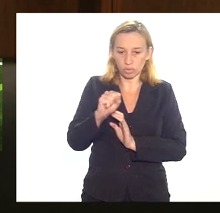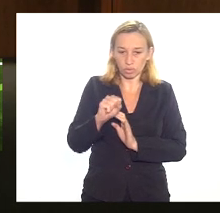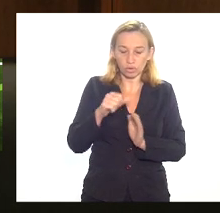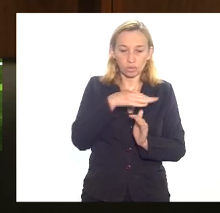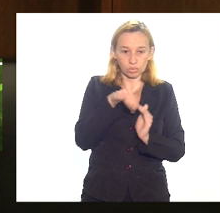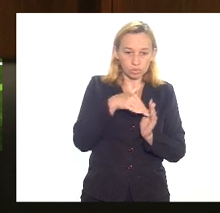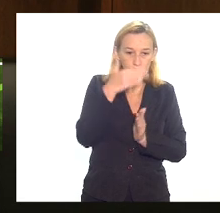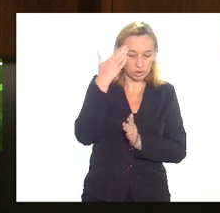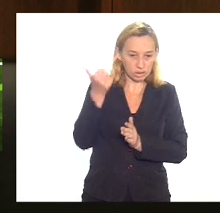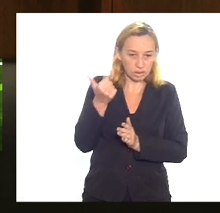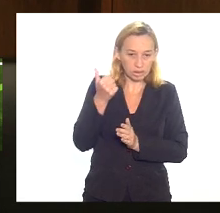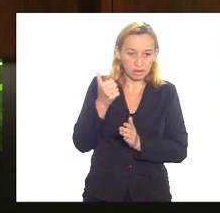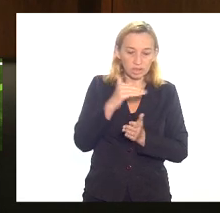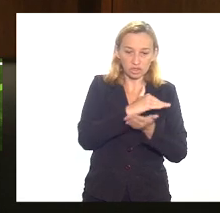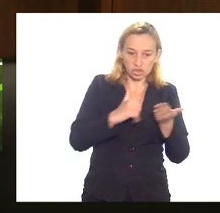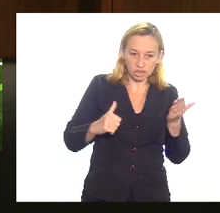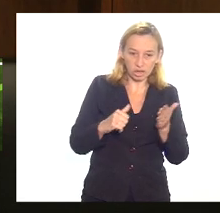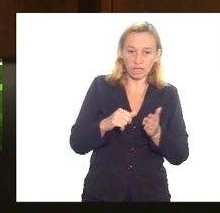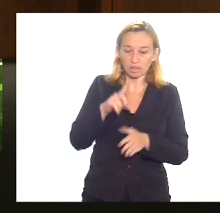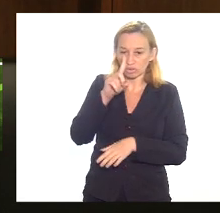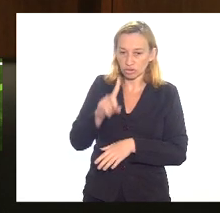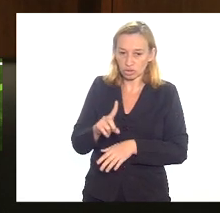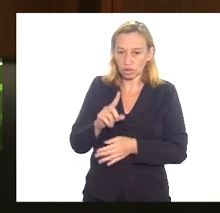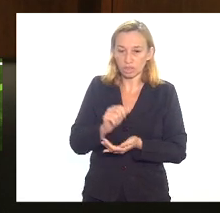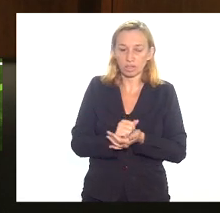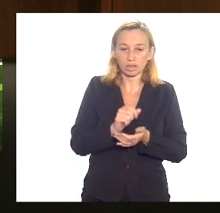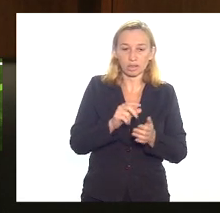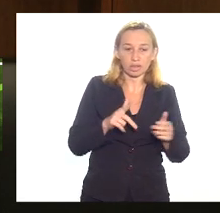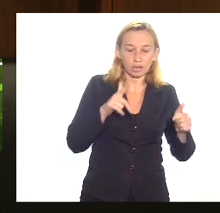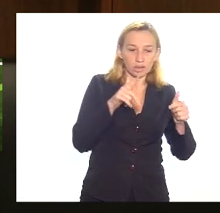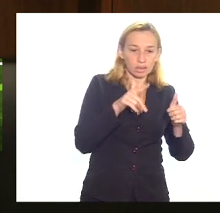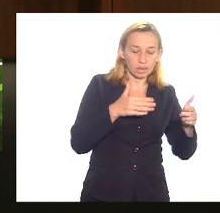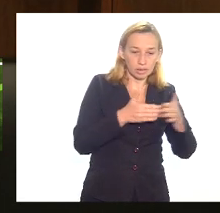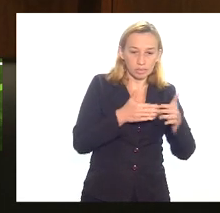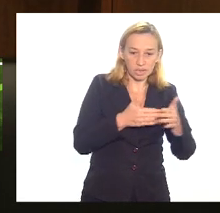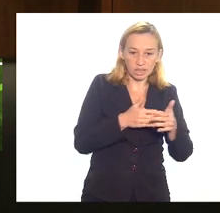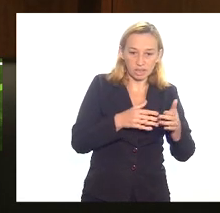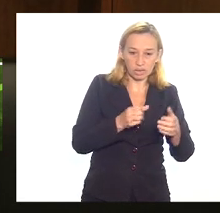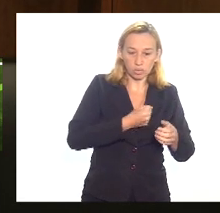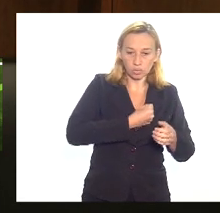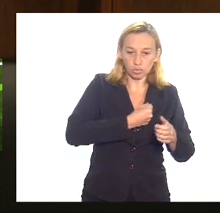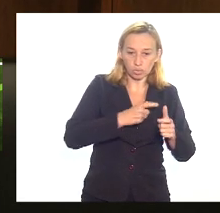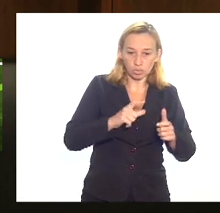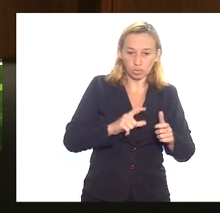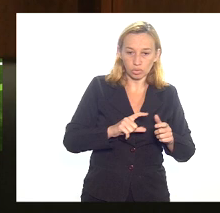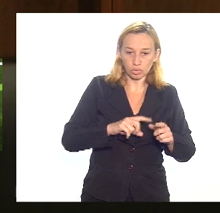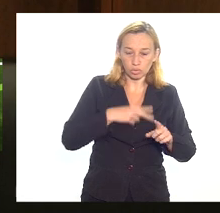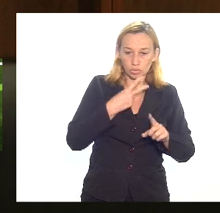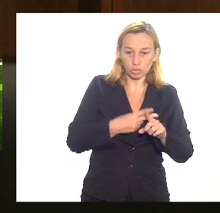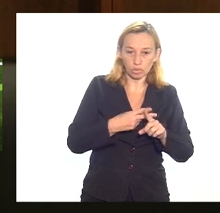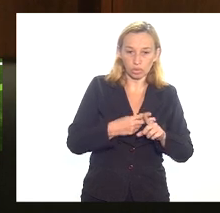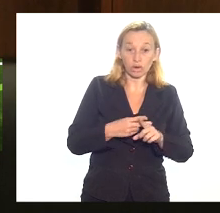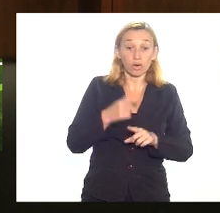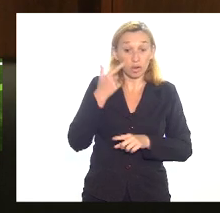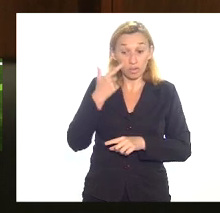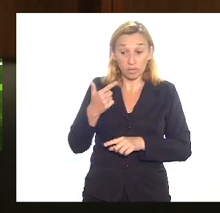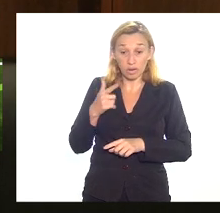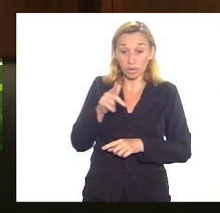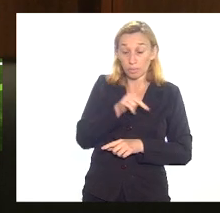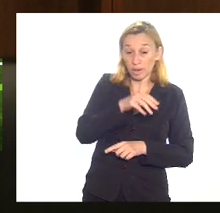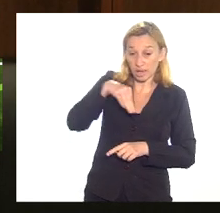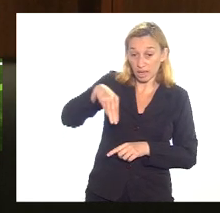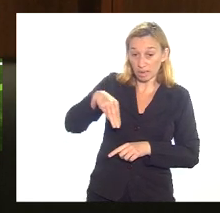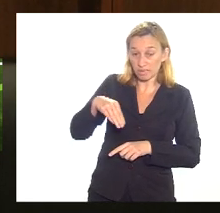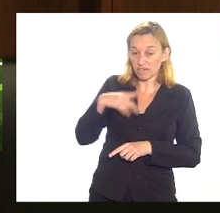todos sabem que vai tirar direito que vai impedir o aumento eu quero ver daqui três quatro anos quando o PM disser que não vai para a rua porque não tem